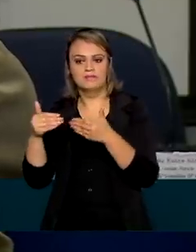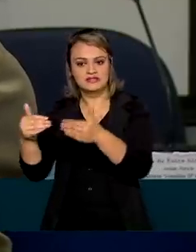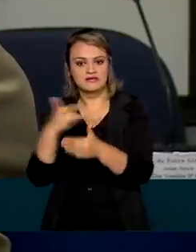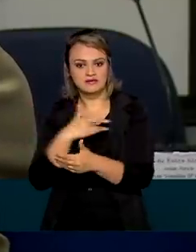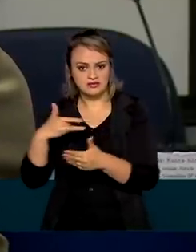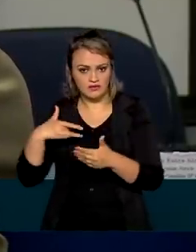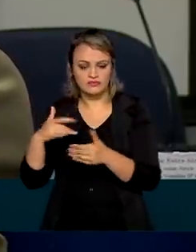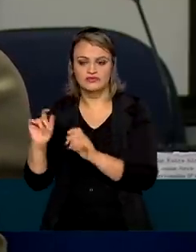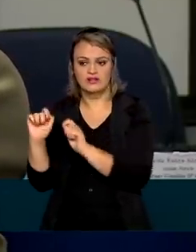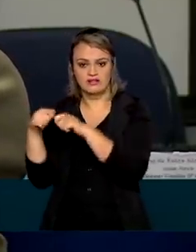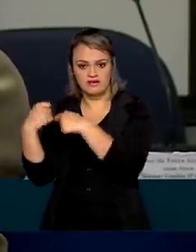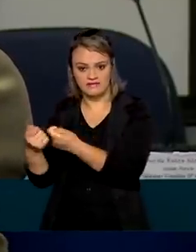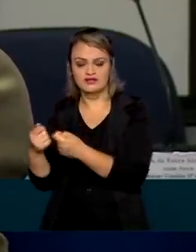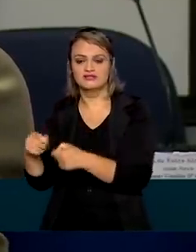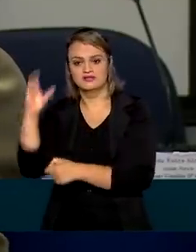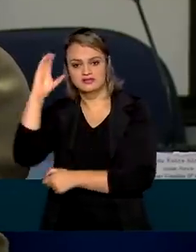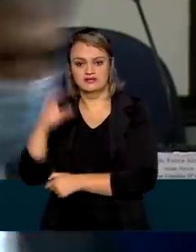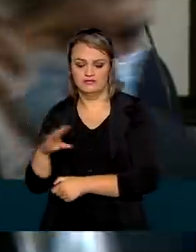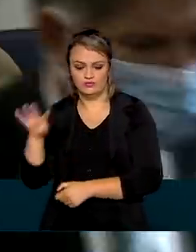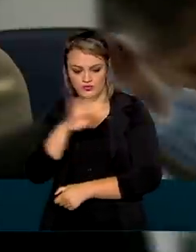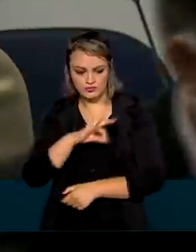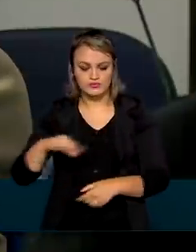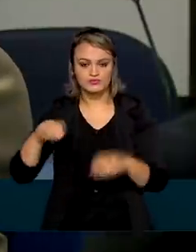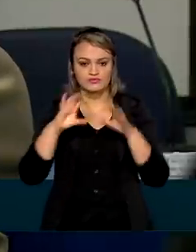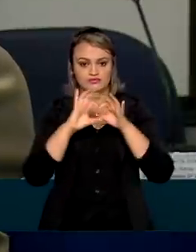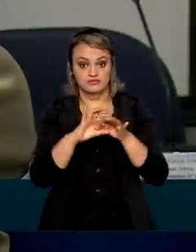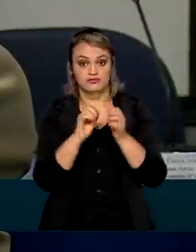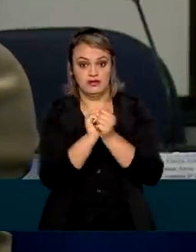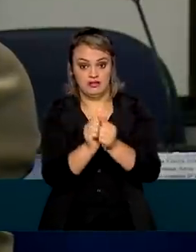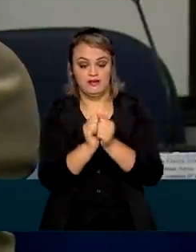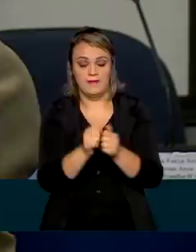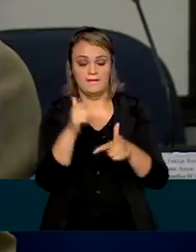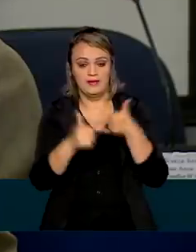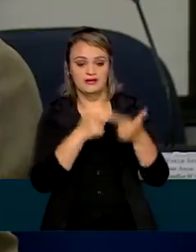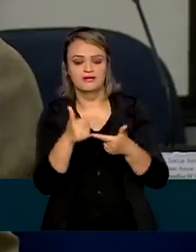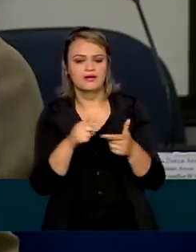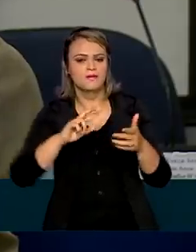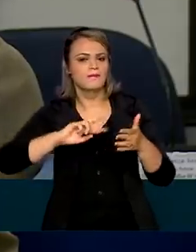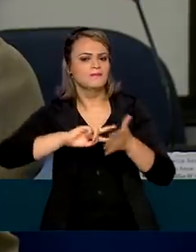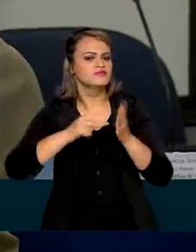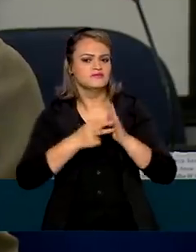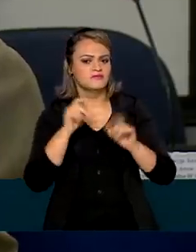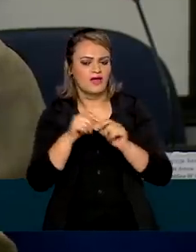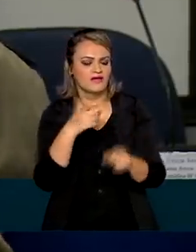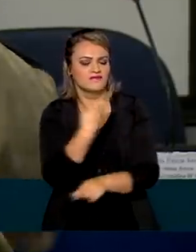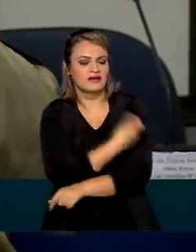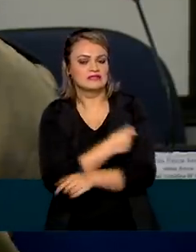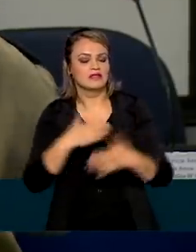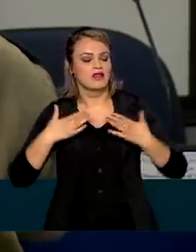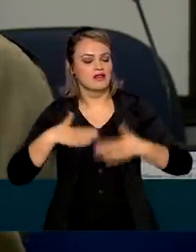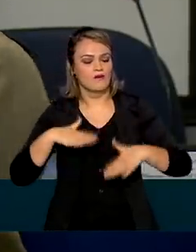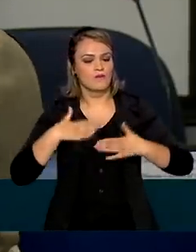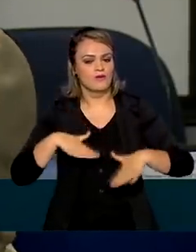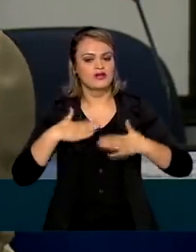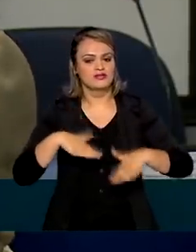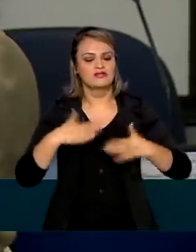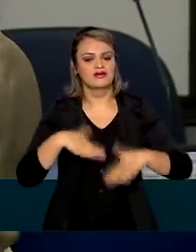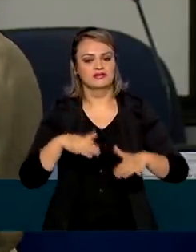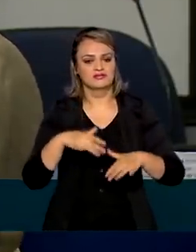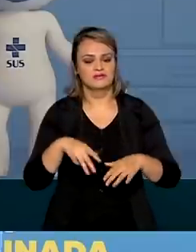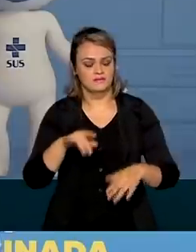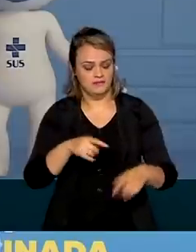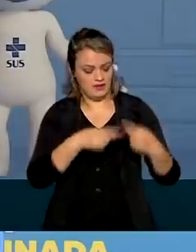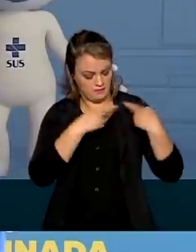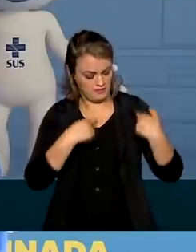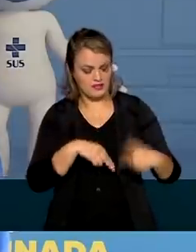da Saúde, Defesa e Cidadania. Para os atletas, a vacina representa uma tranquilidade a mais na luta por uma